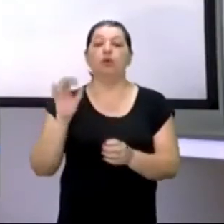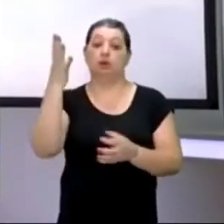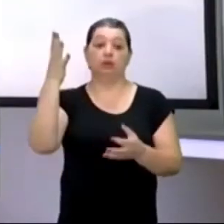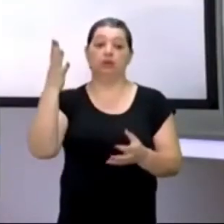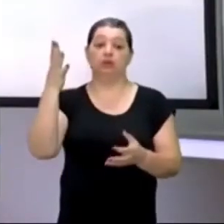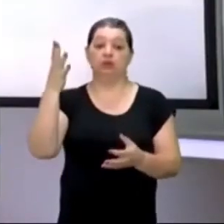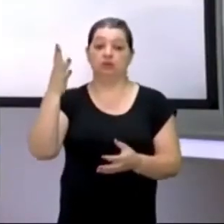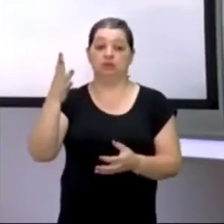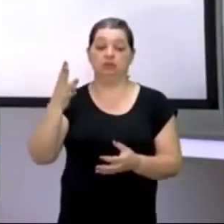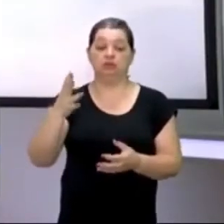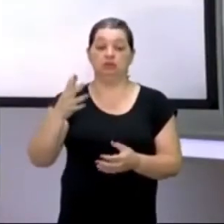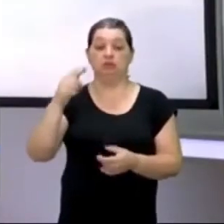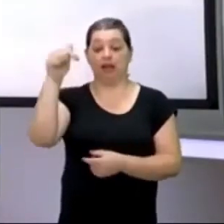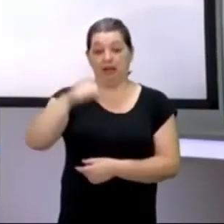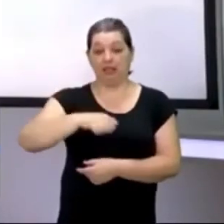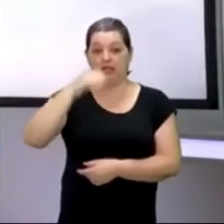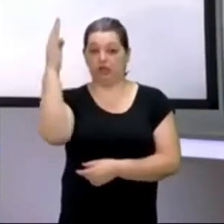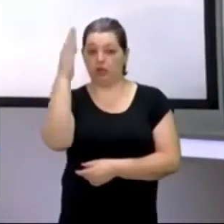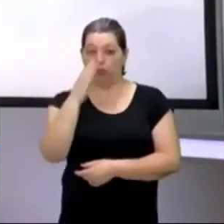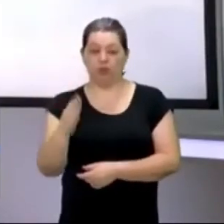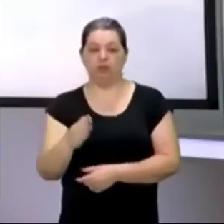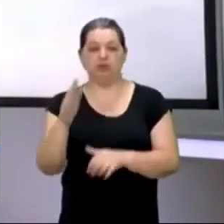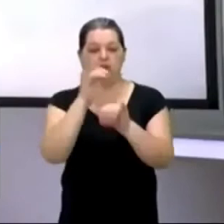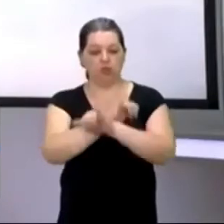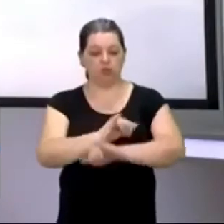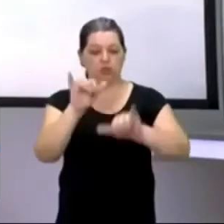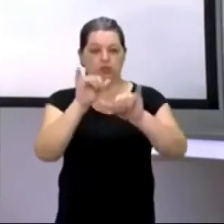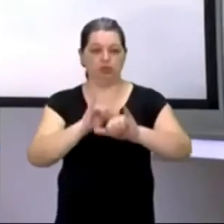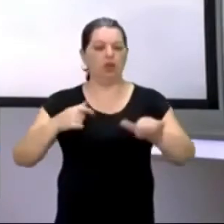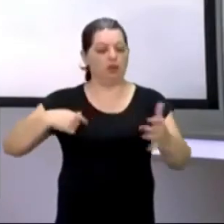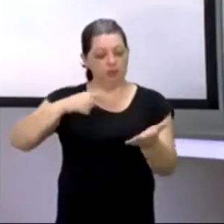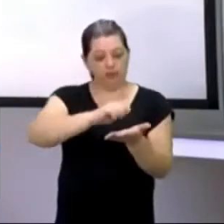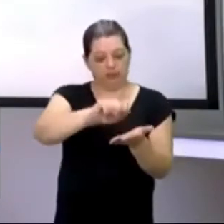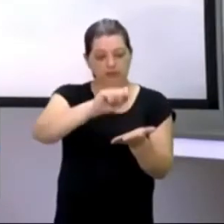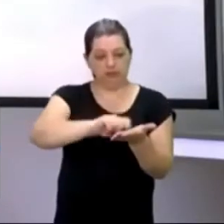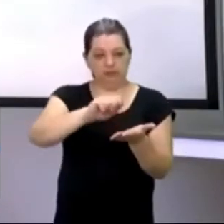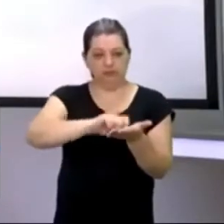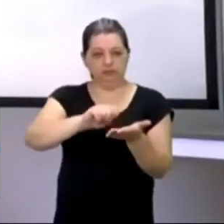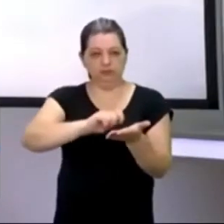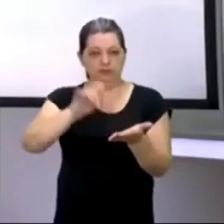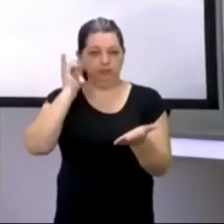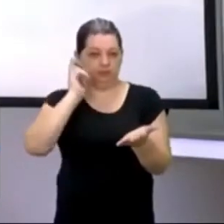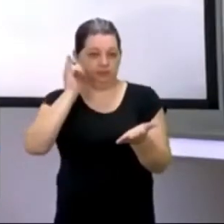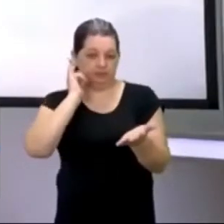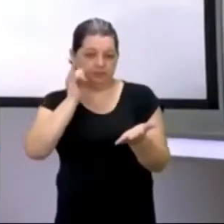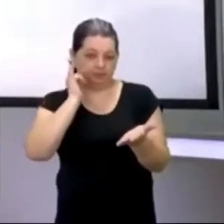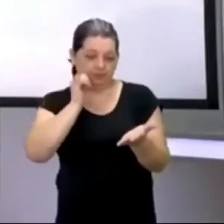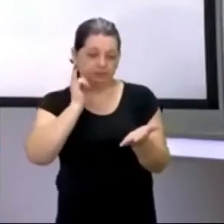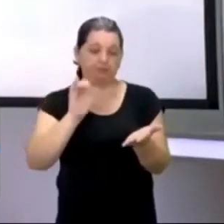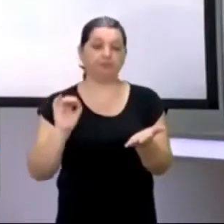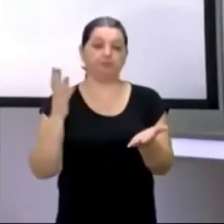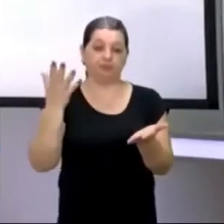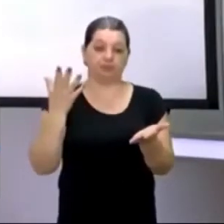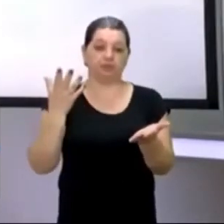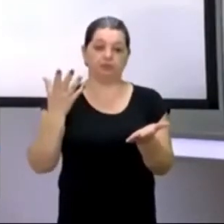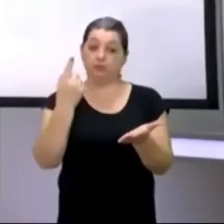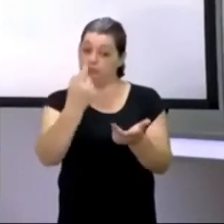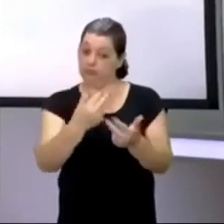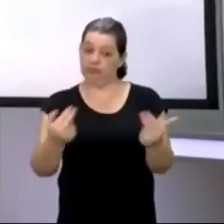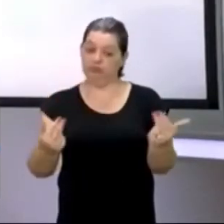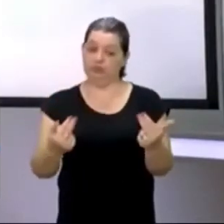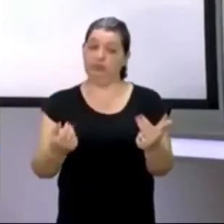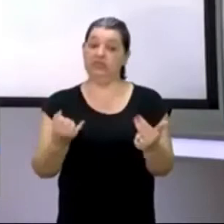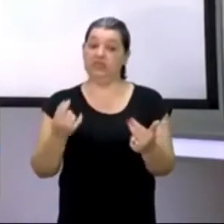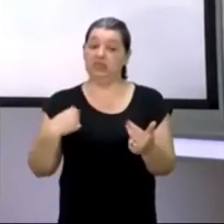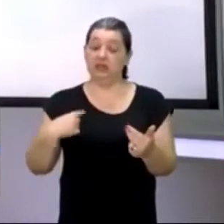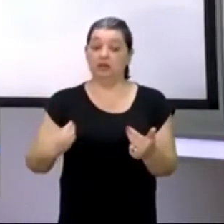daqui do Brasil, as notícias estão chegando, e eu vou, escrevendo, narrando aquele fato, e, é uma coisa, se eu